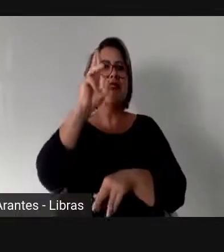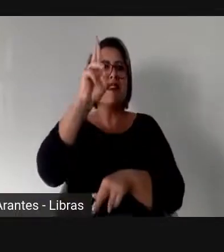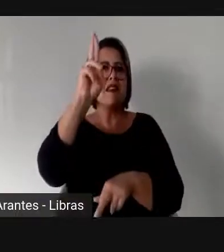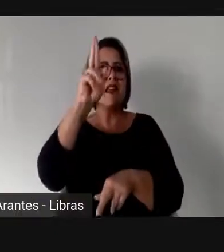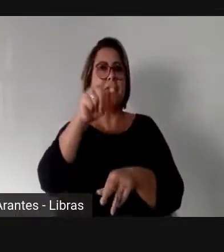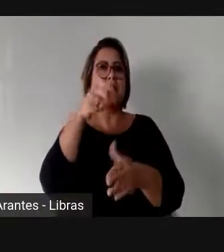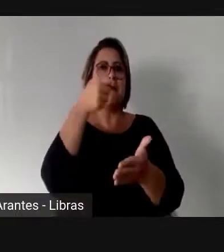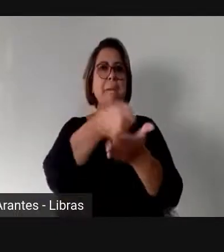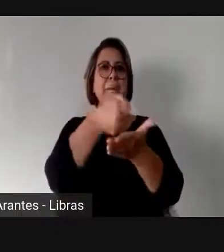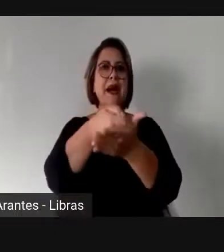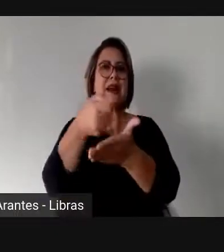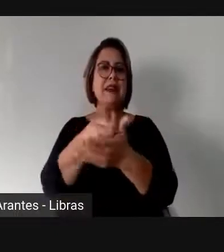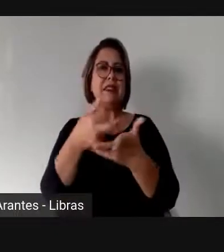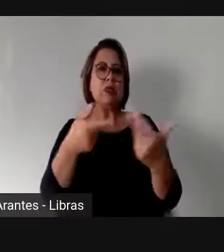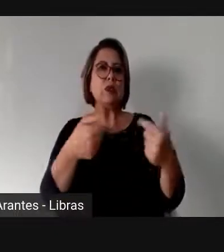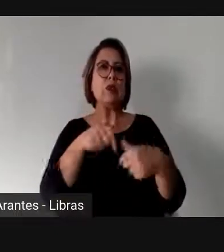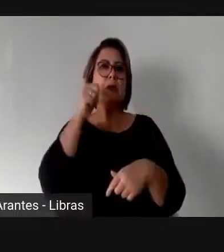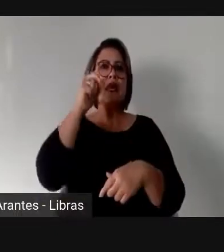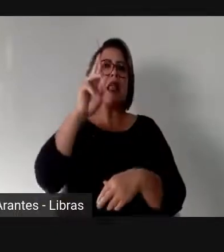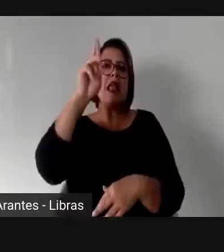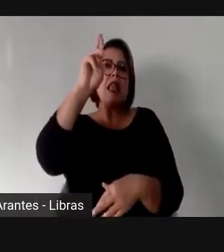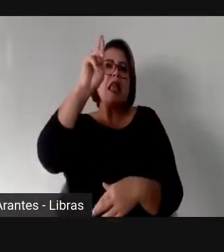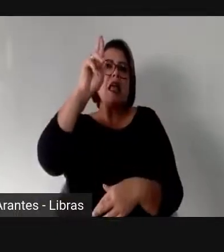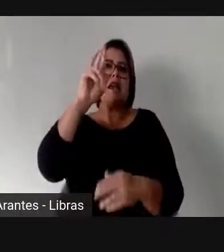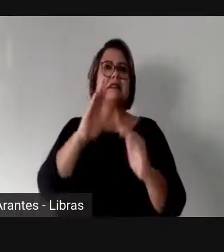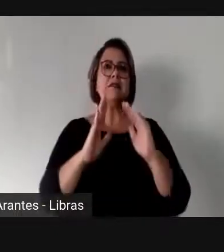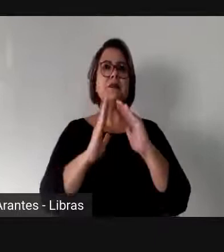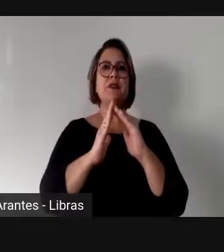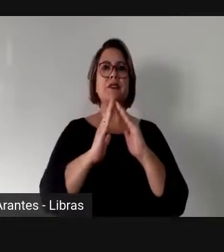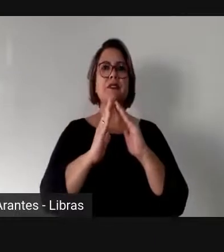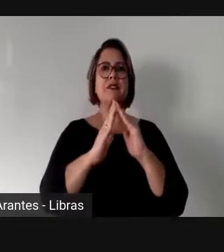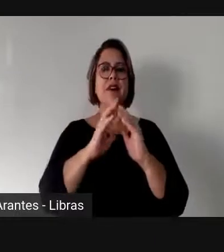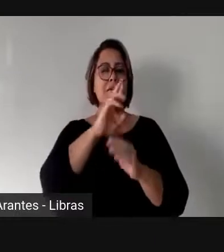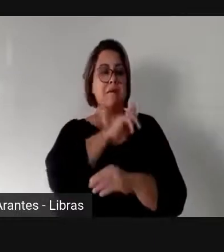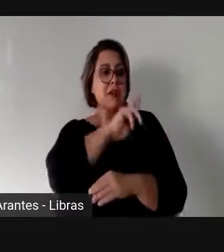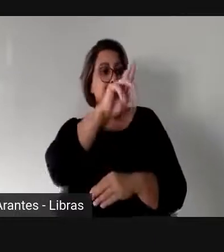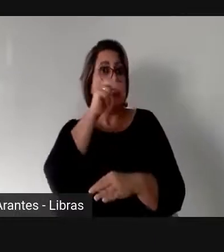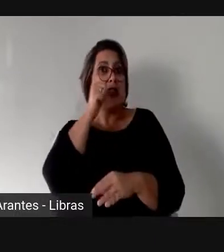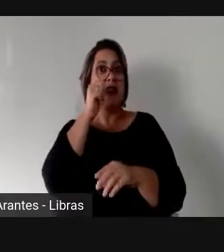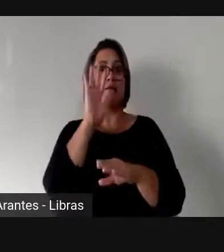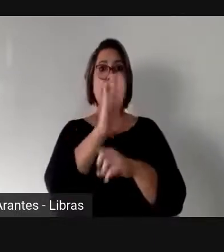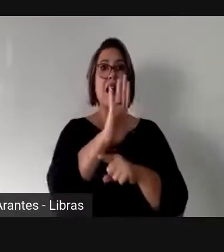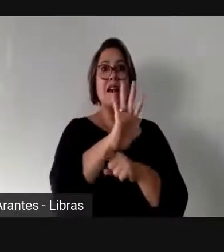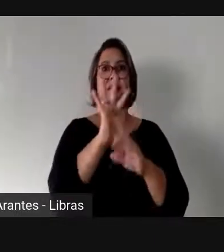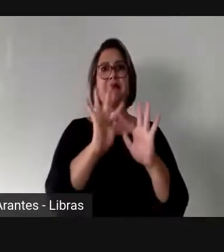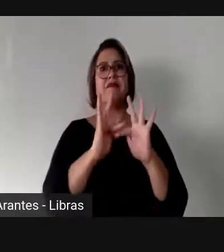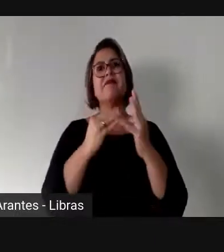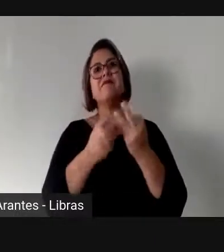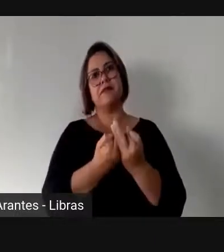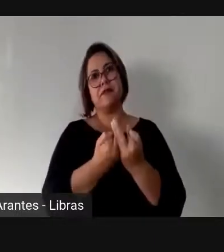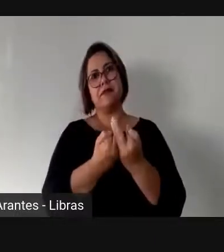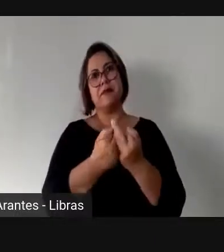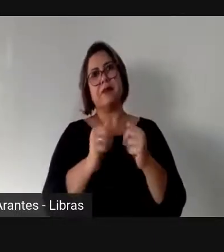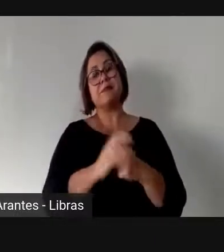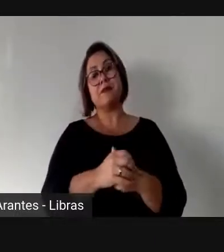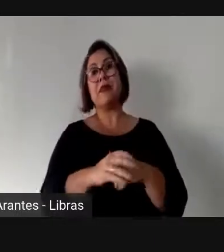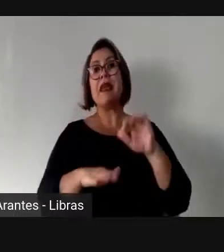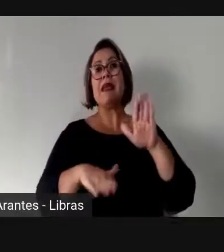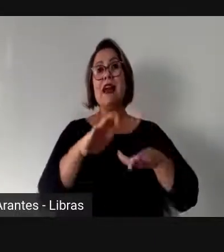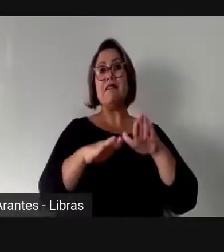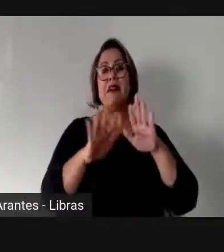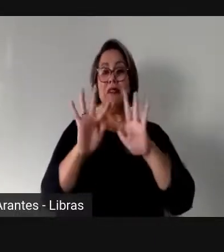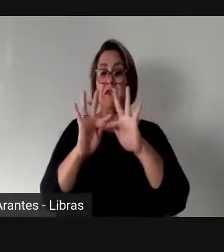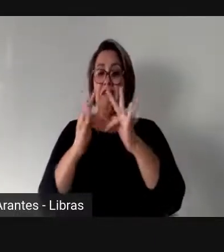dizer que as mulheres, as casas chefiadas pelas mulheres, elas são casas que tem só uma mulher, não vai ter